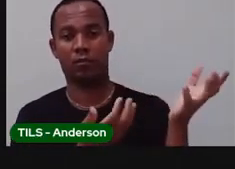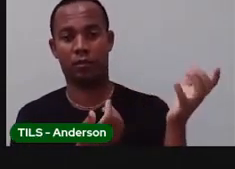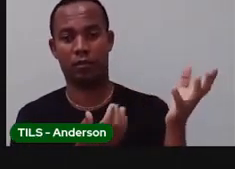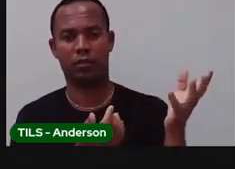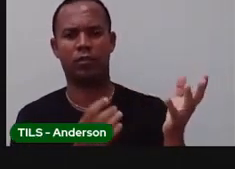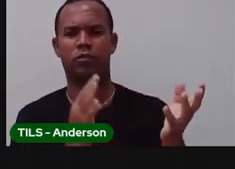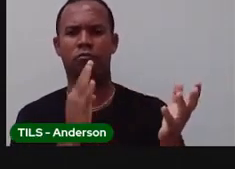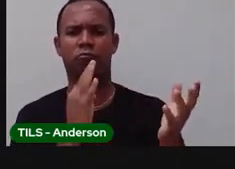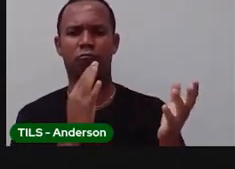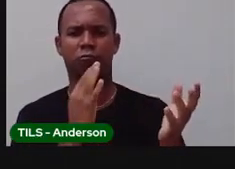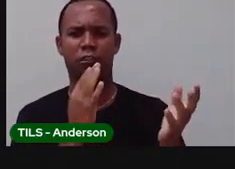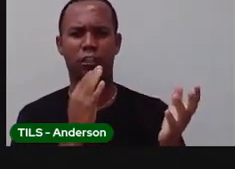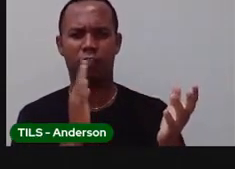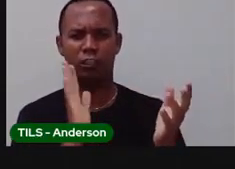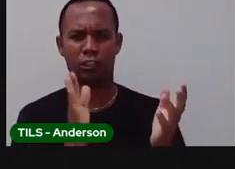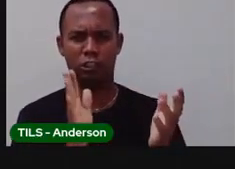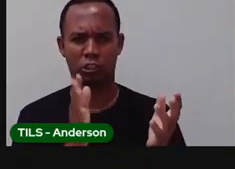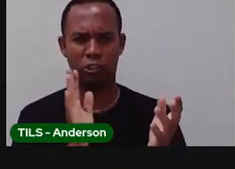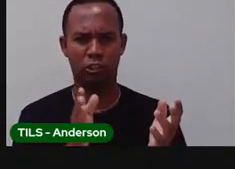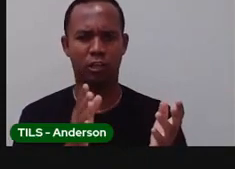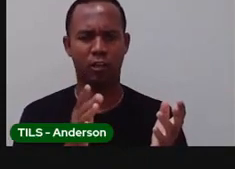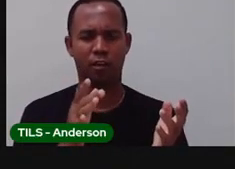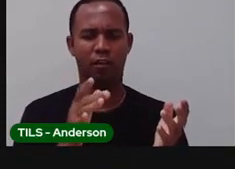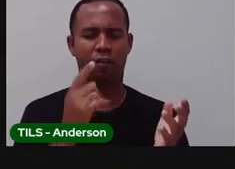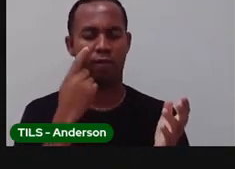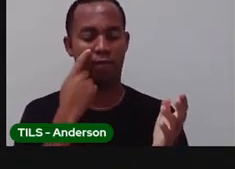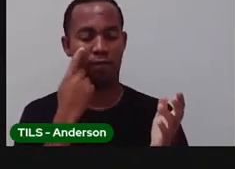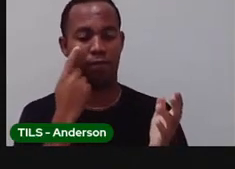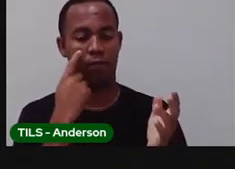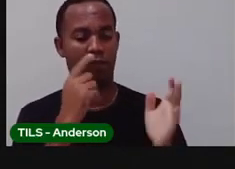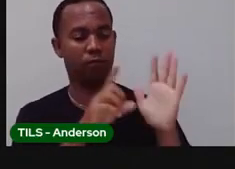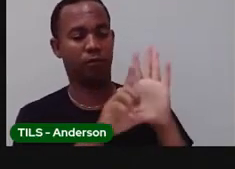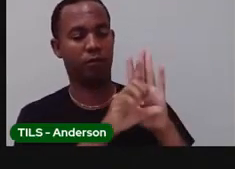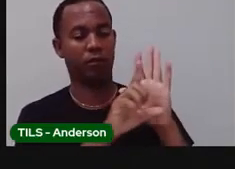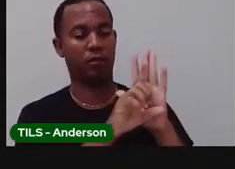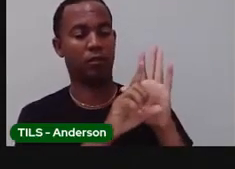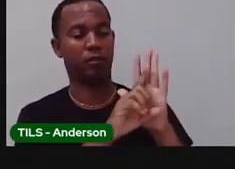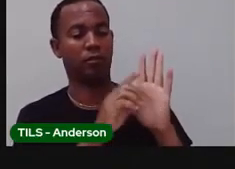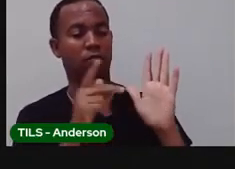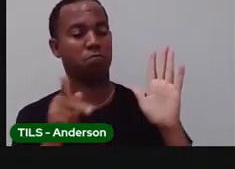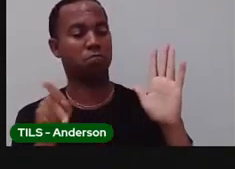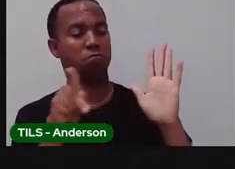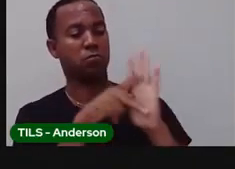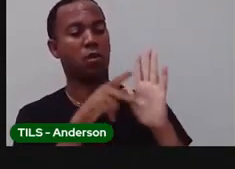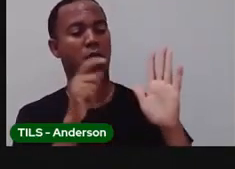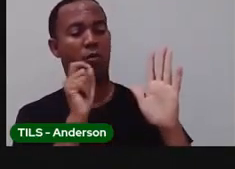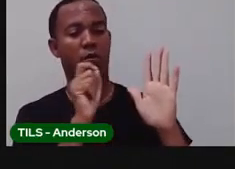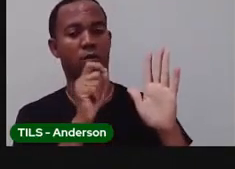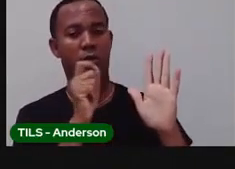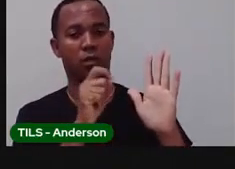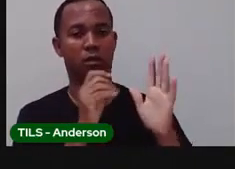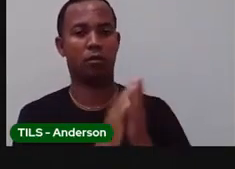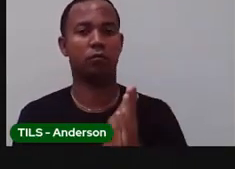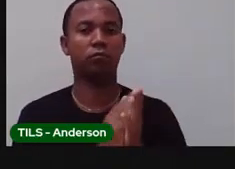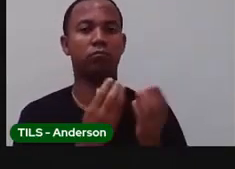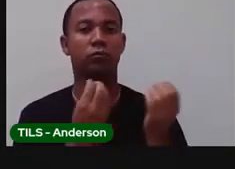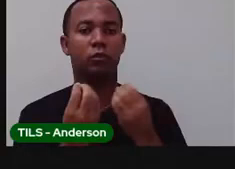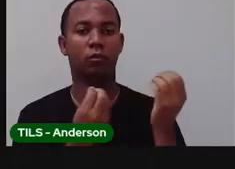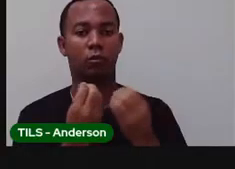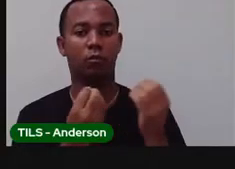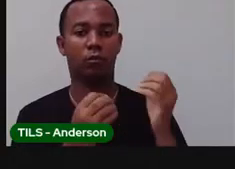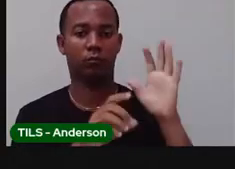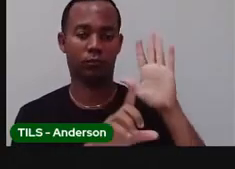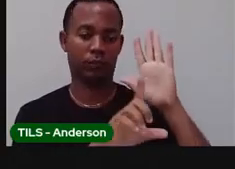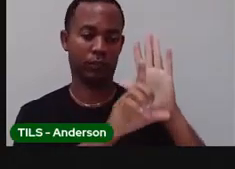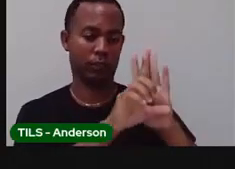acredito que a maioria de vocês já tenham escutado falar sobre o Estatuto da Criança e do Adolescente, que é, na verdade, uma... são